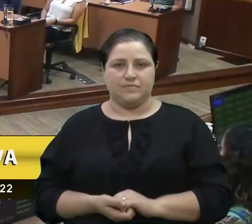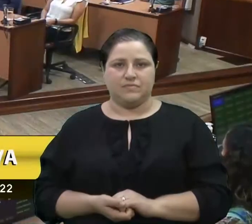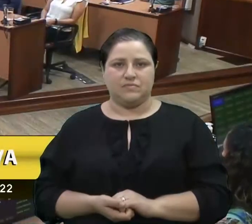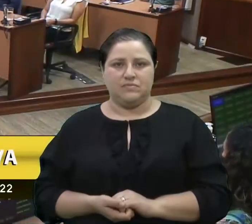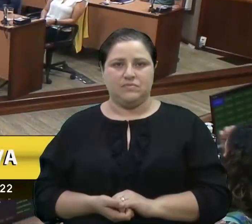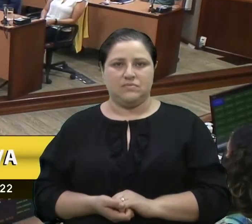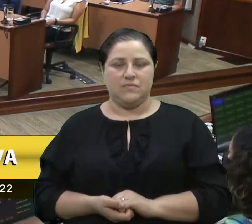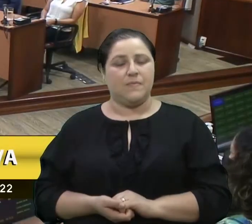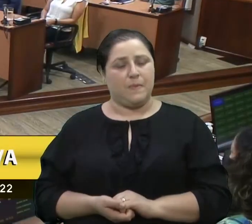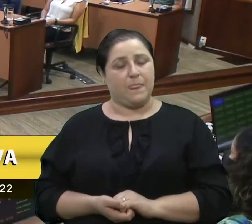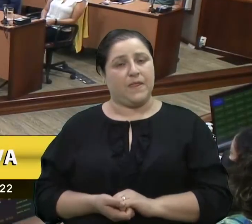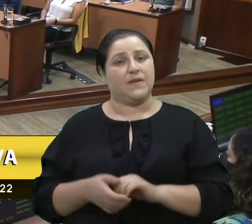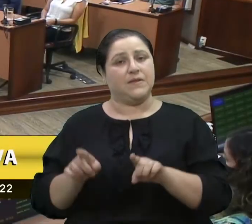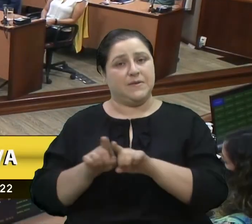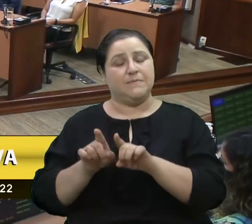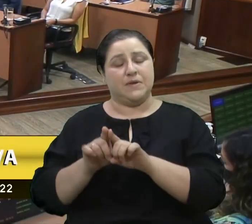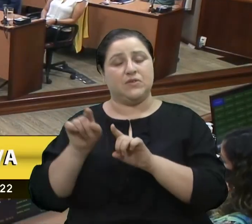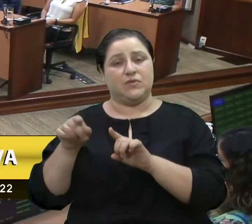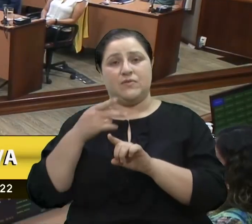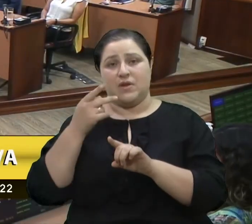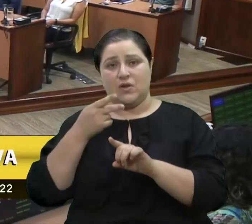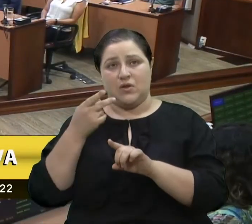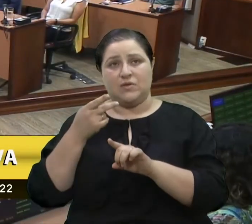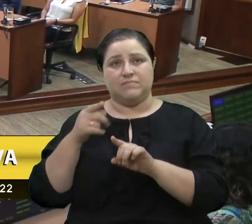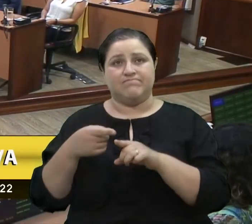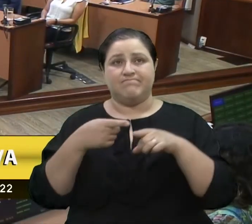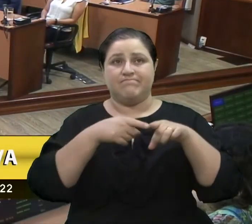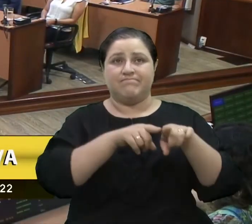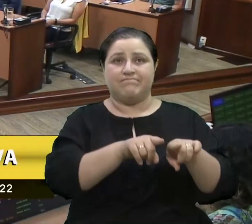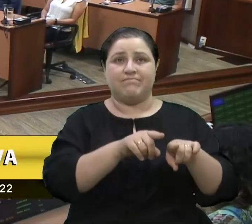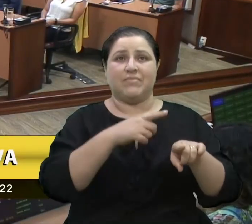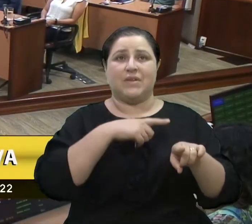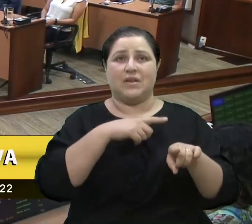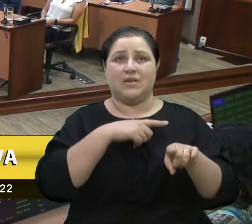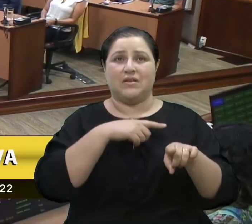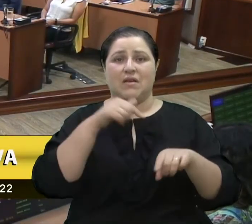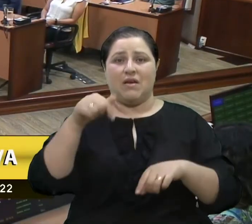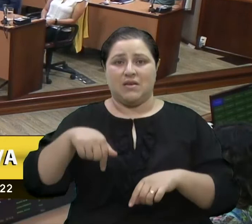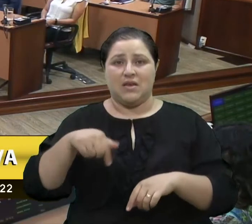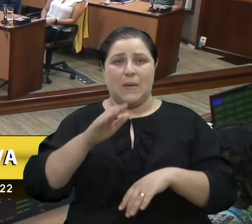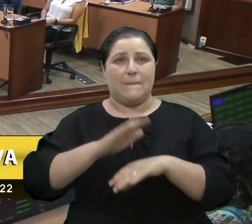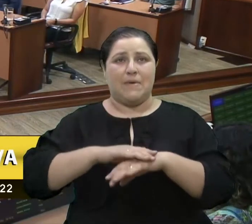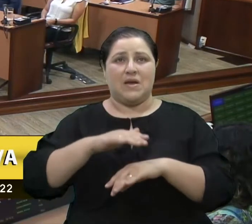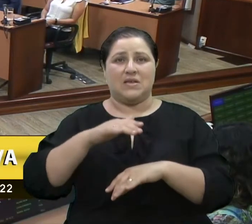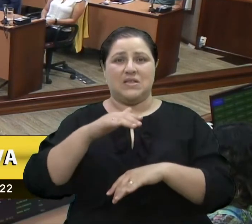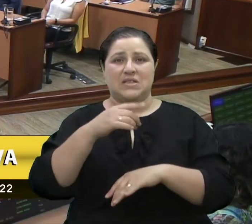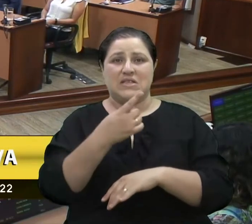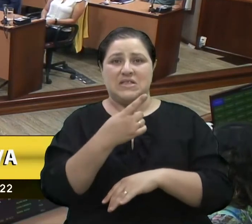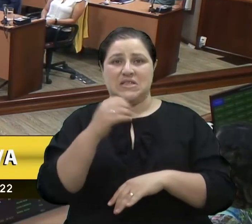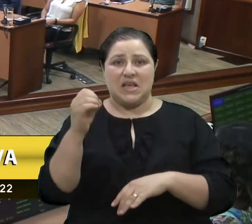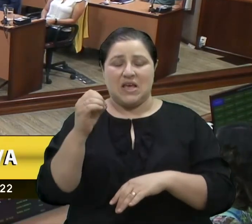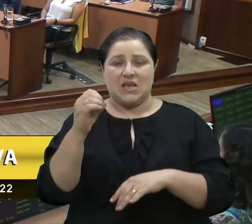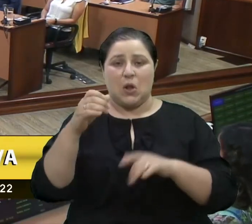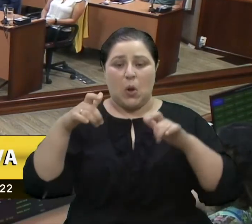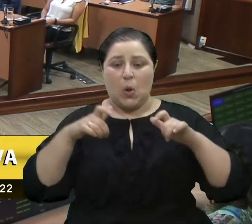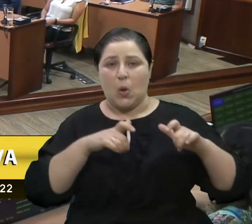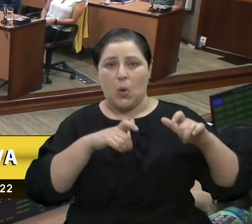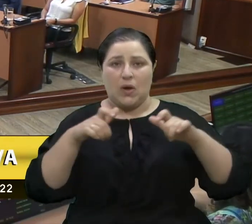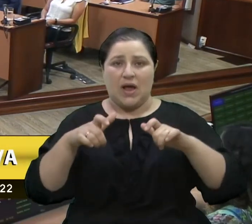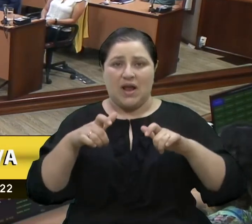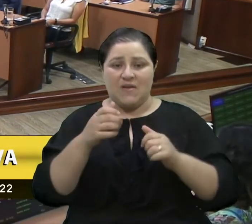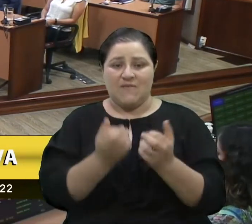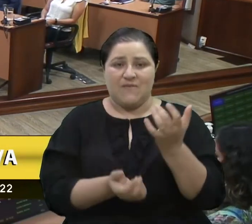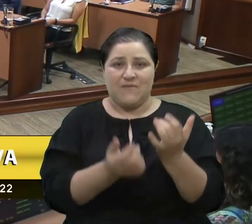Velocino, e paralelo a isso, a gente tem que fazer as queimadas também, né? Aqui em Caxias, mais de 100 focos de incêndio já estão acontecendo em plantações.